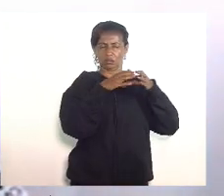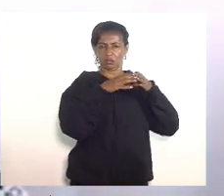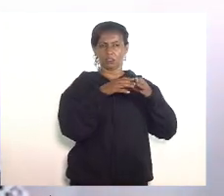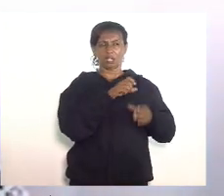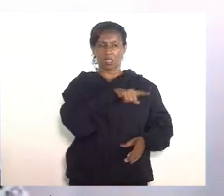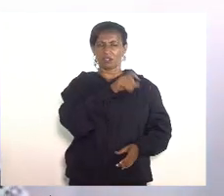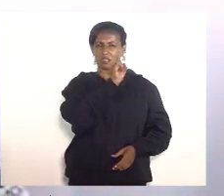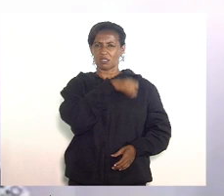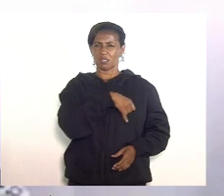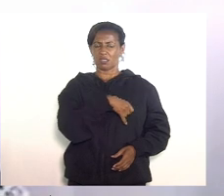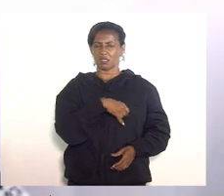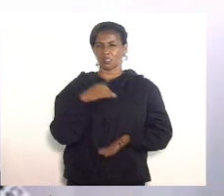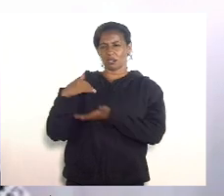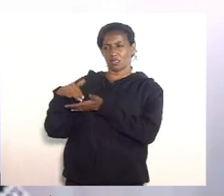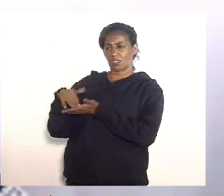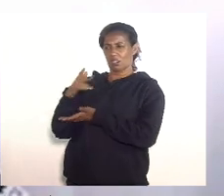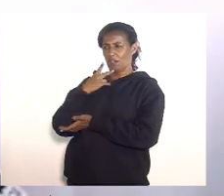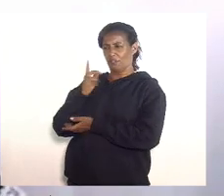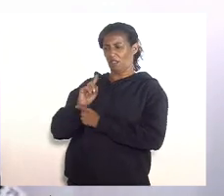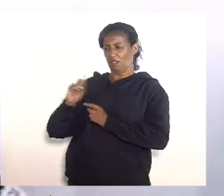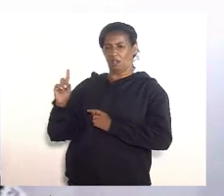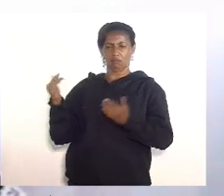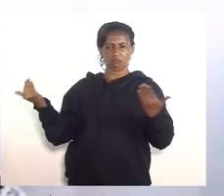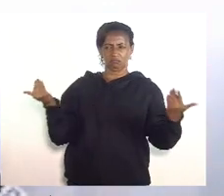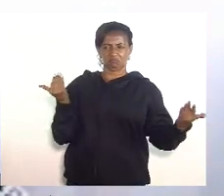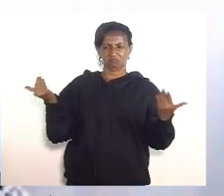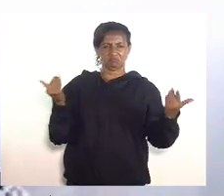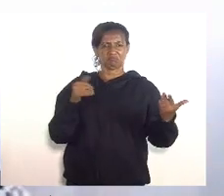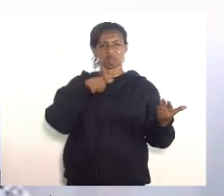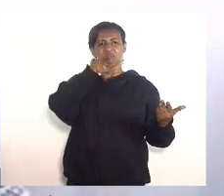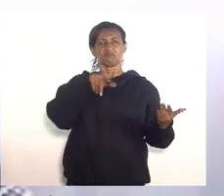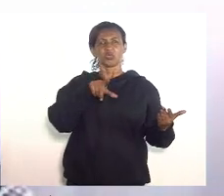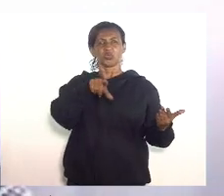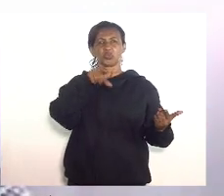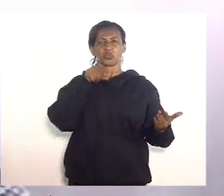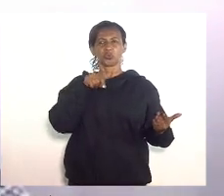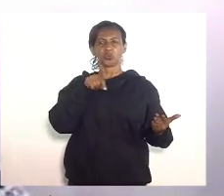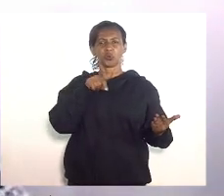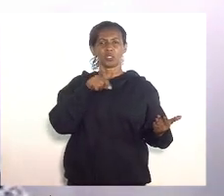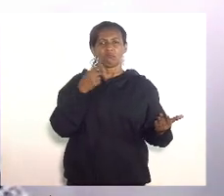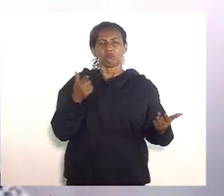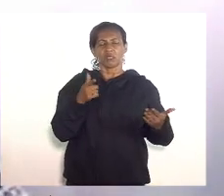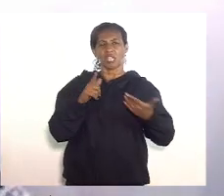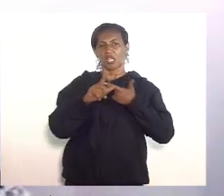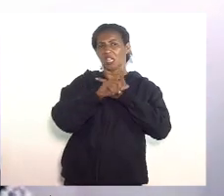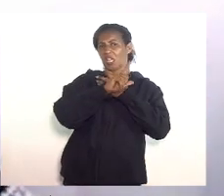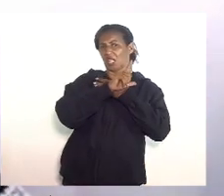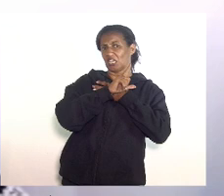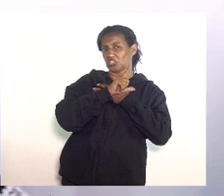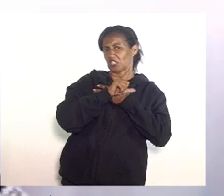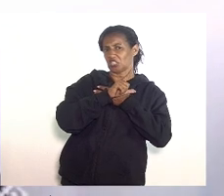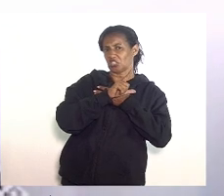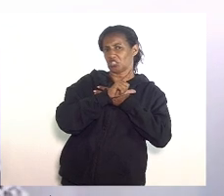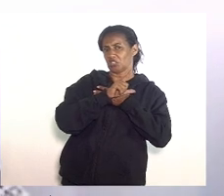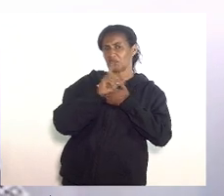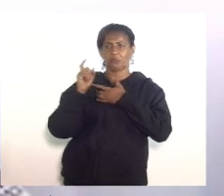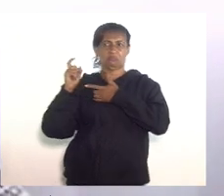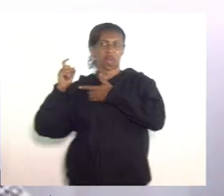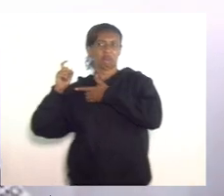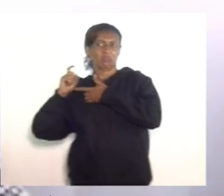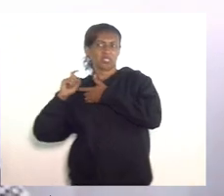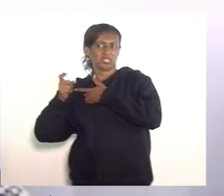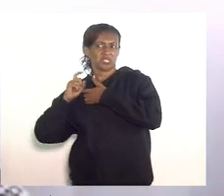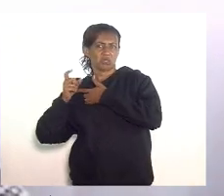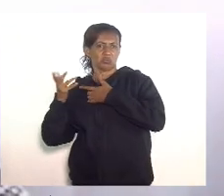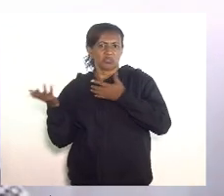diz que sim e como se deu o critério de escolha não quer esse legislativo manietar o poder executivo